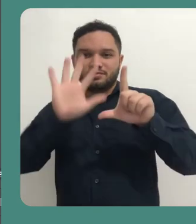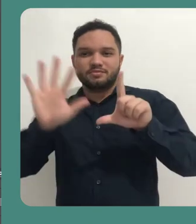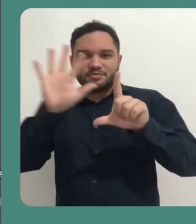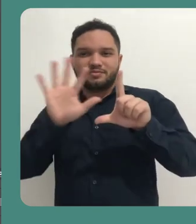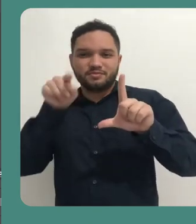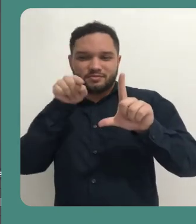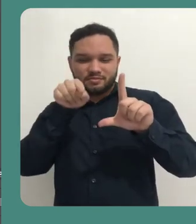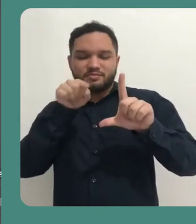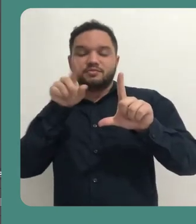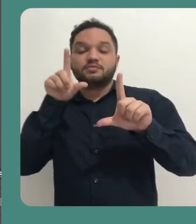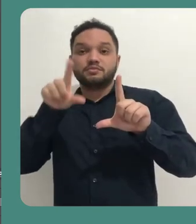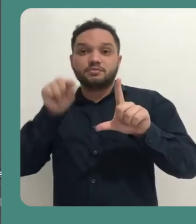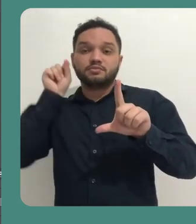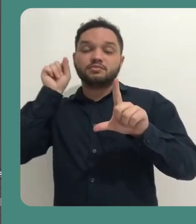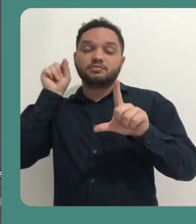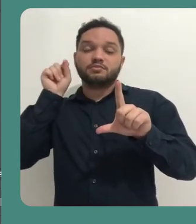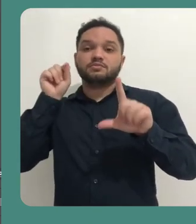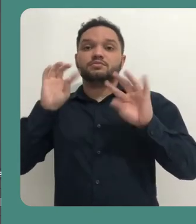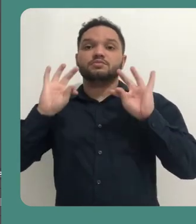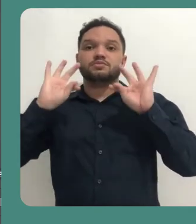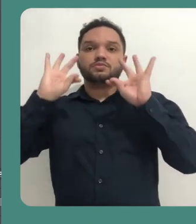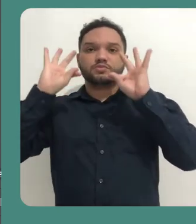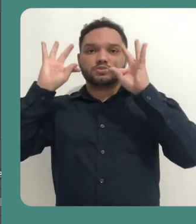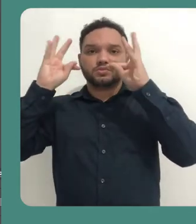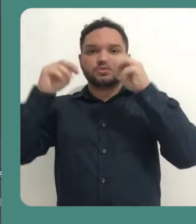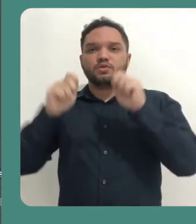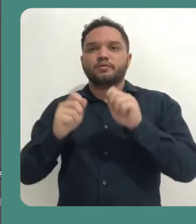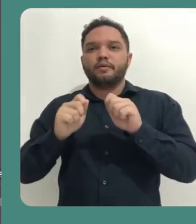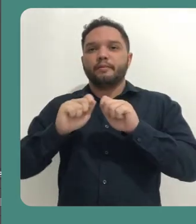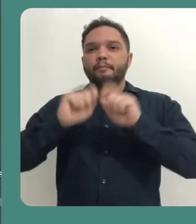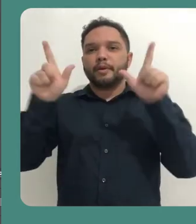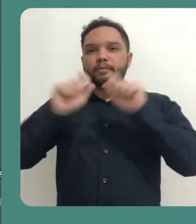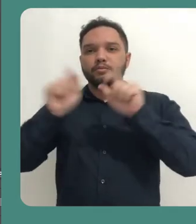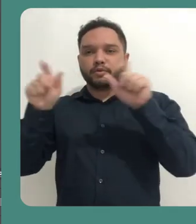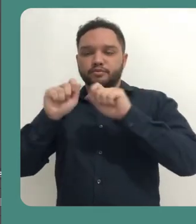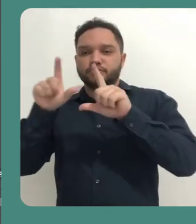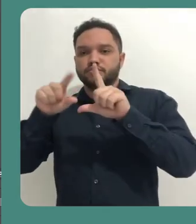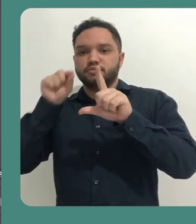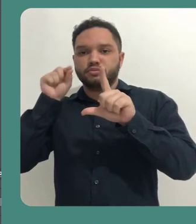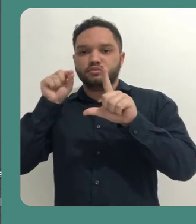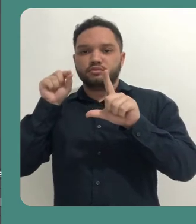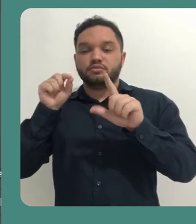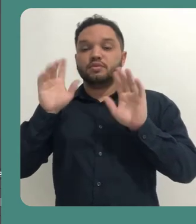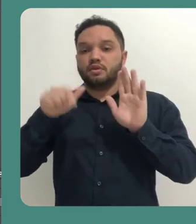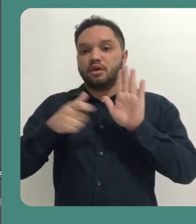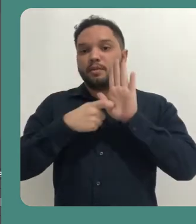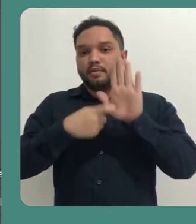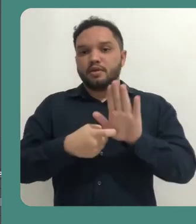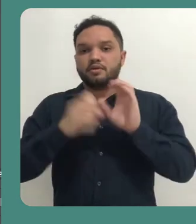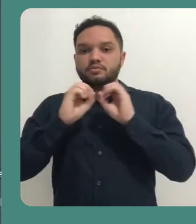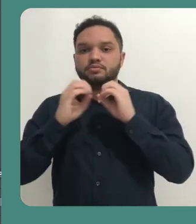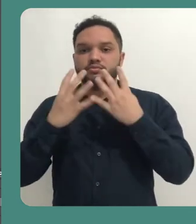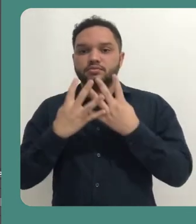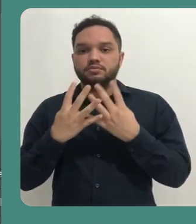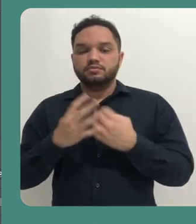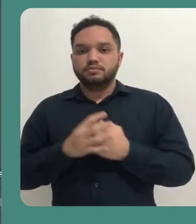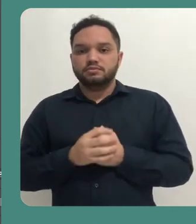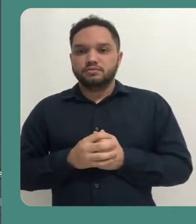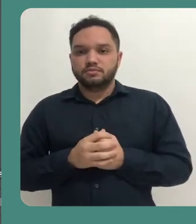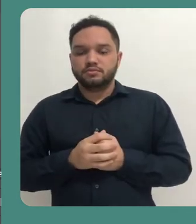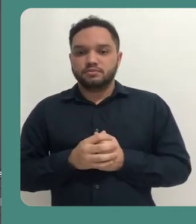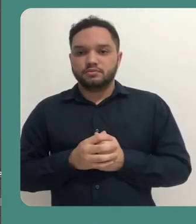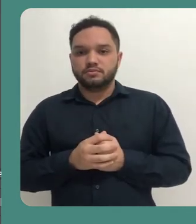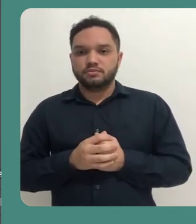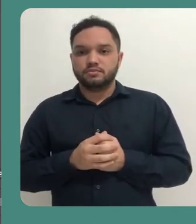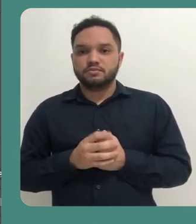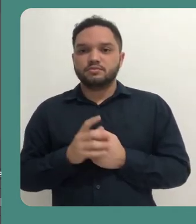E aqui na janela, então, eu vou selecionar entre todas as janelas que eu tenho aberto, eu vou colocar, então, a minha apresentação de